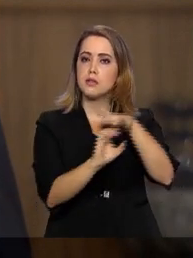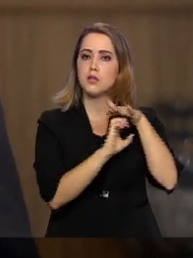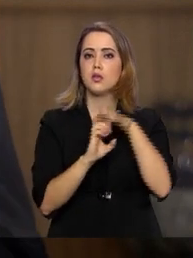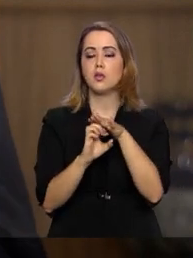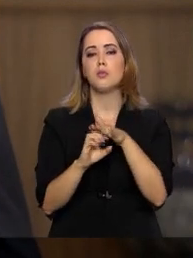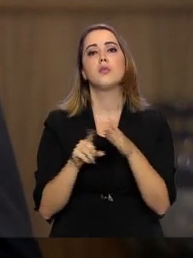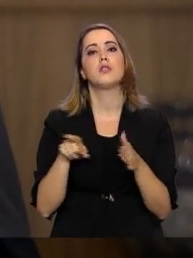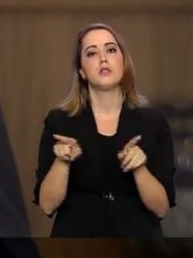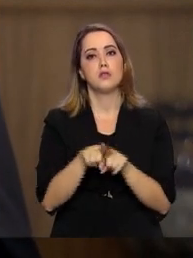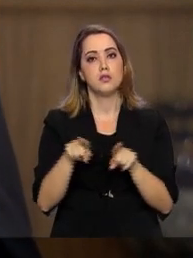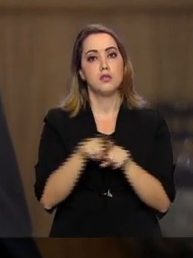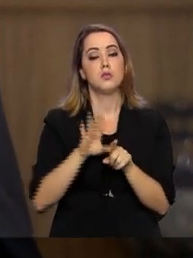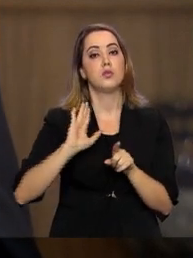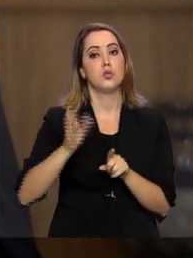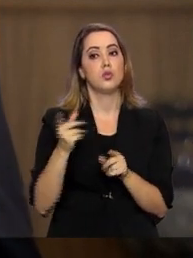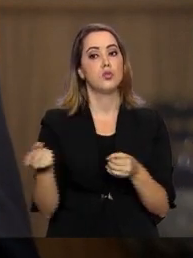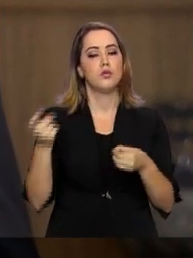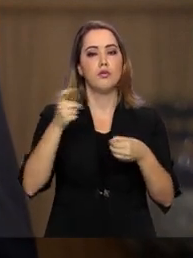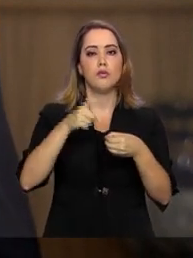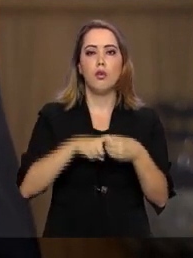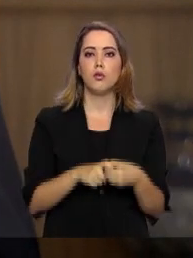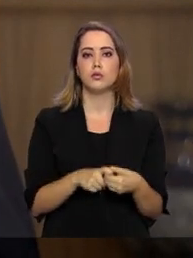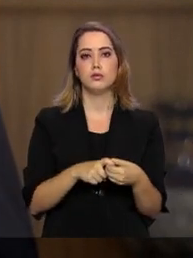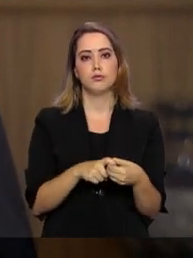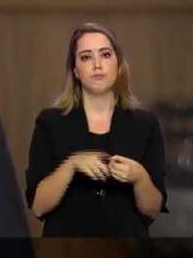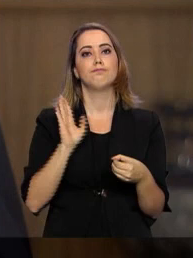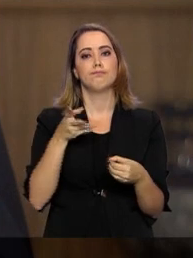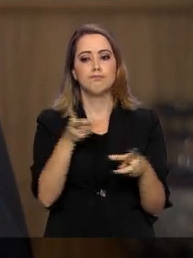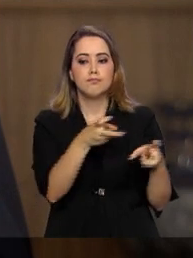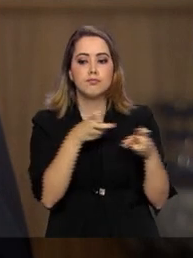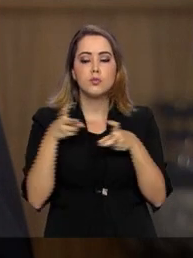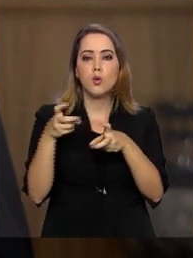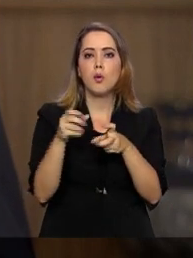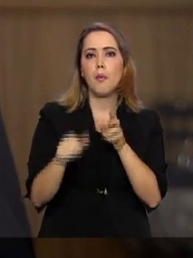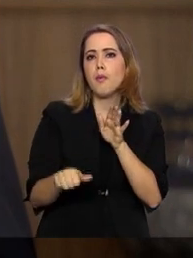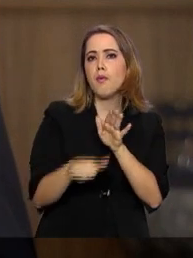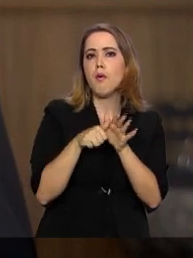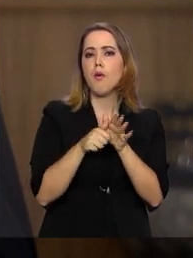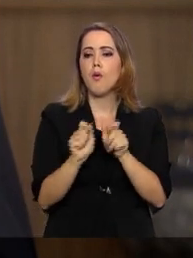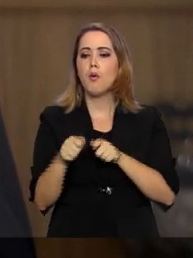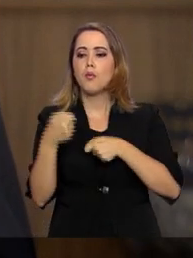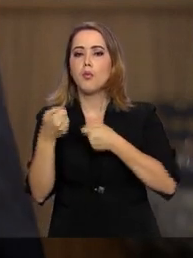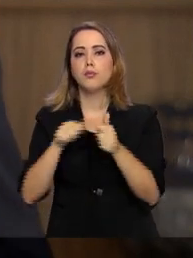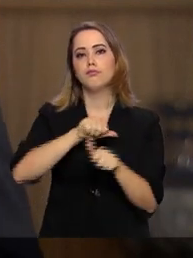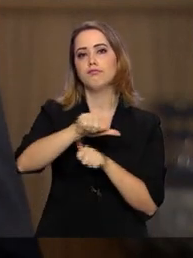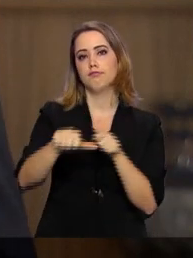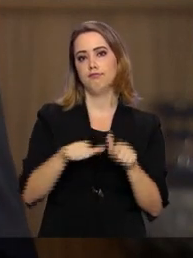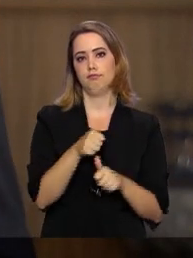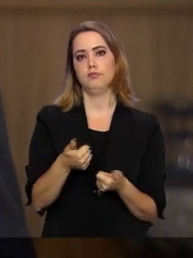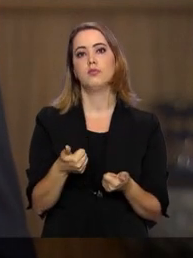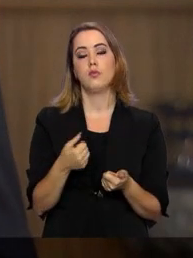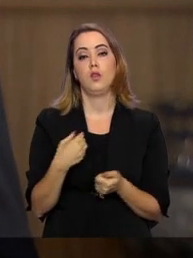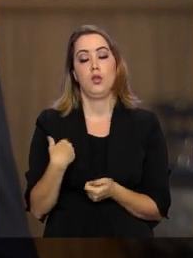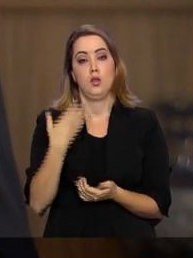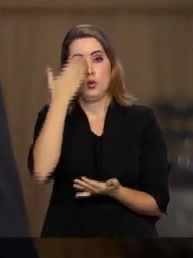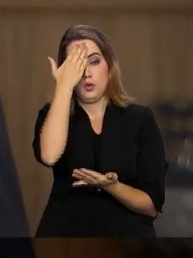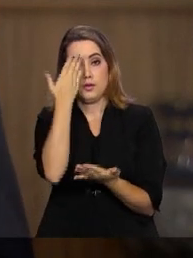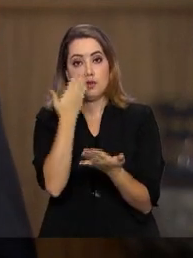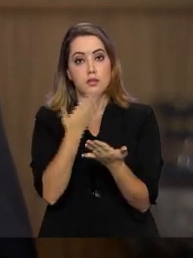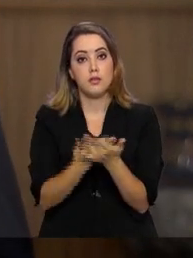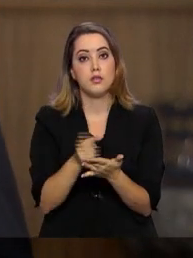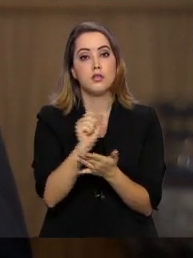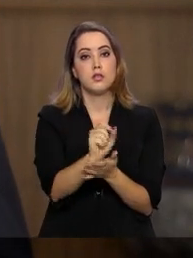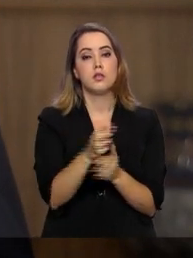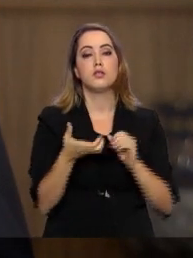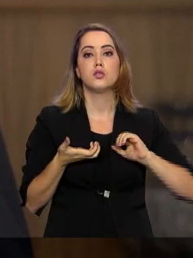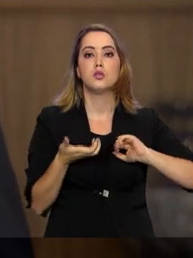empresários já está retornando. Já notamos os primeiros sinais dessa mudança. Confiamos que o Congresso